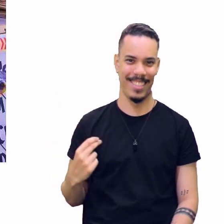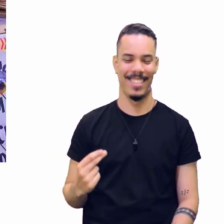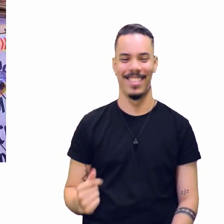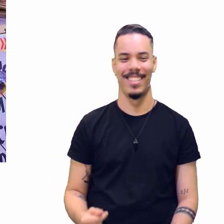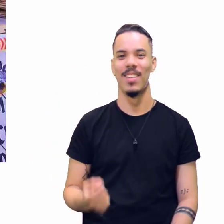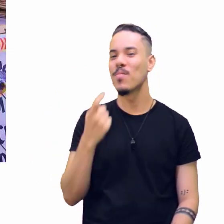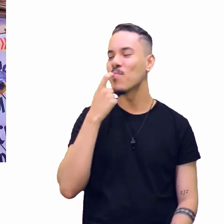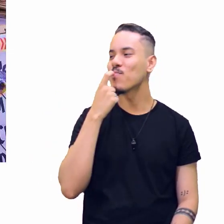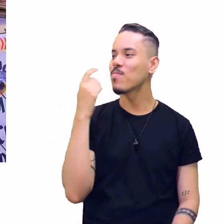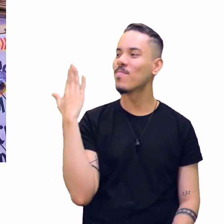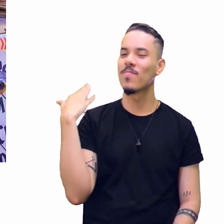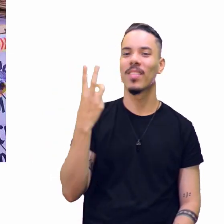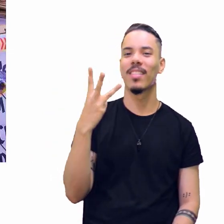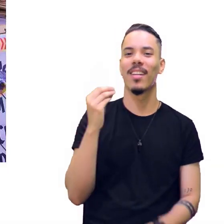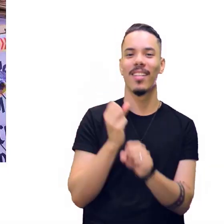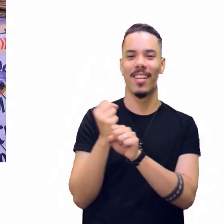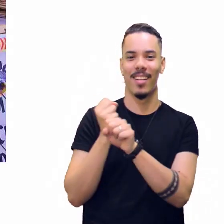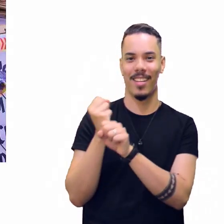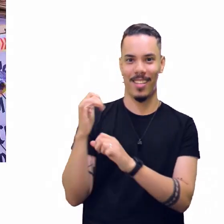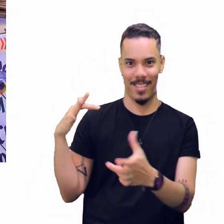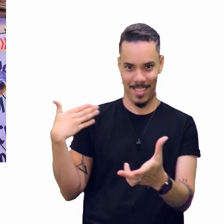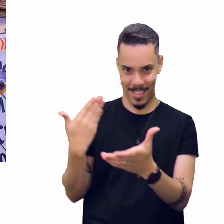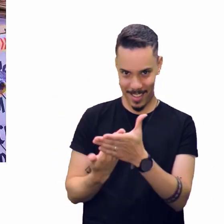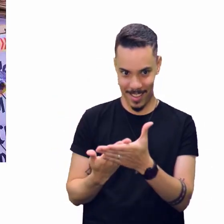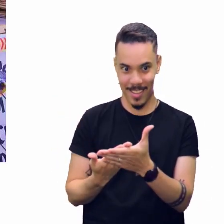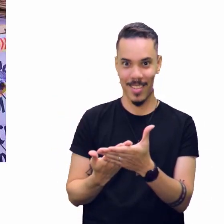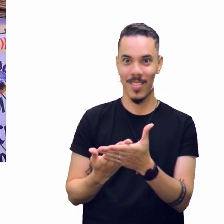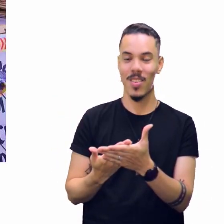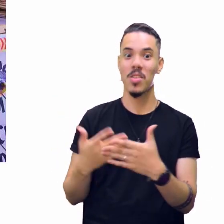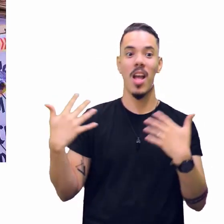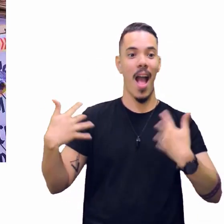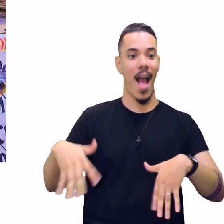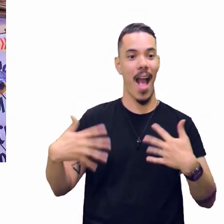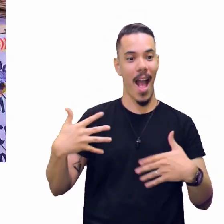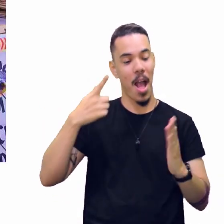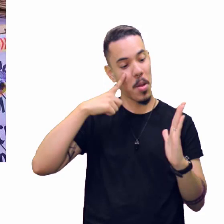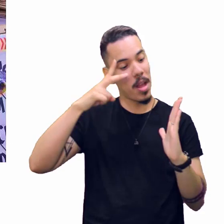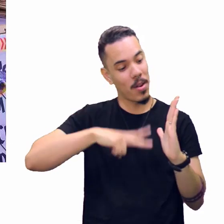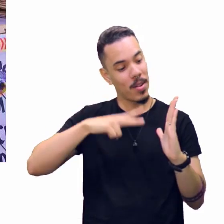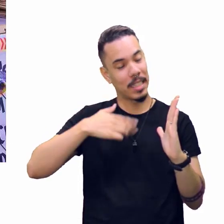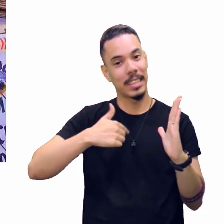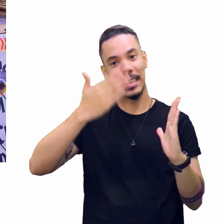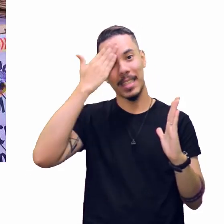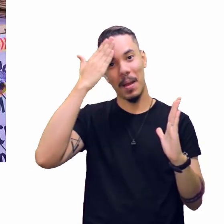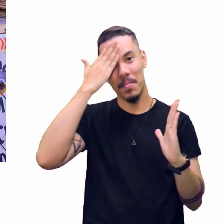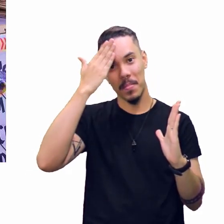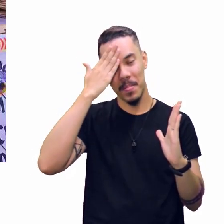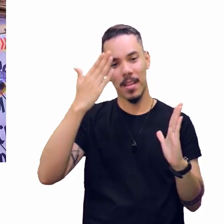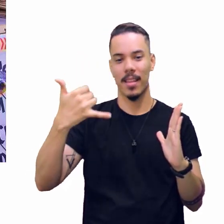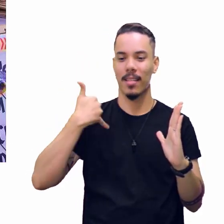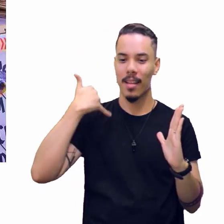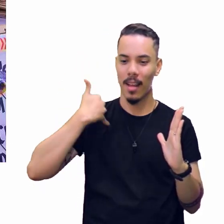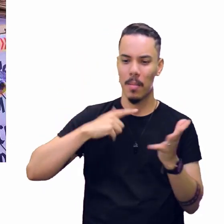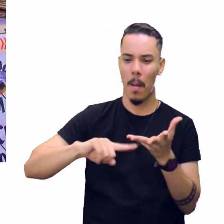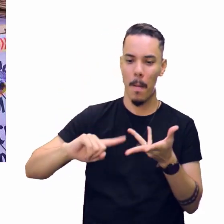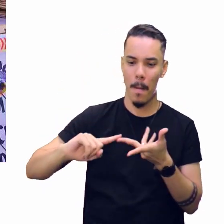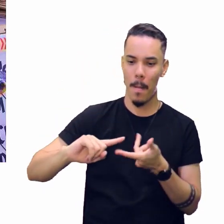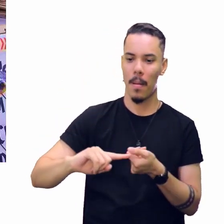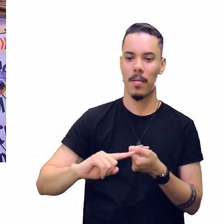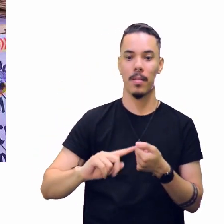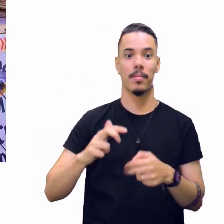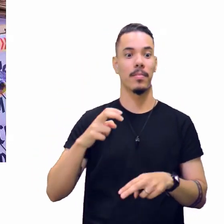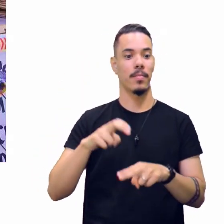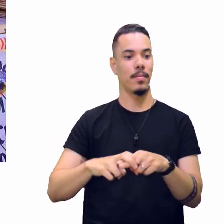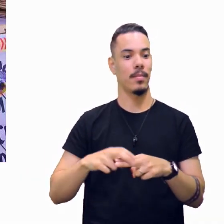Há 30 anos. E você estava lá. eu, ai, deixa eu ler, eu queria saber, eu queria saber qual é a idade. Então, isso,